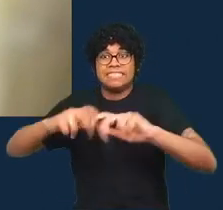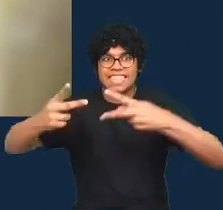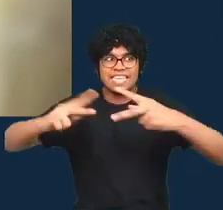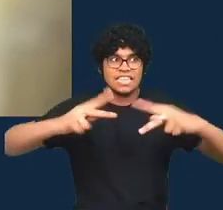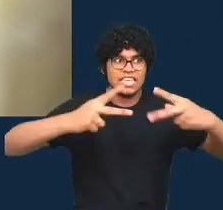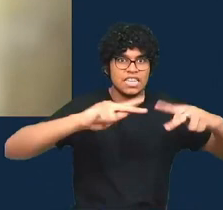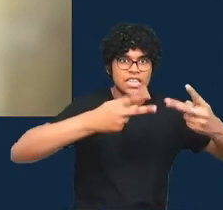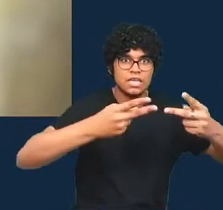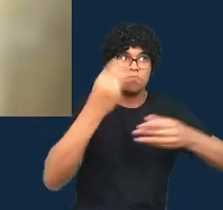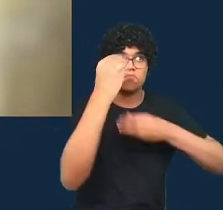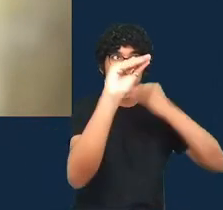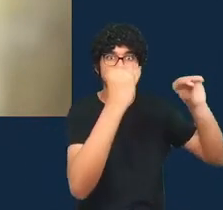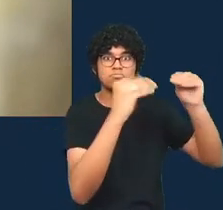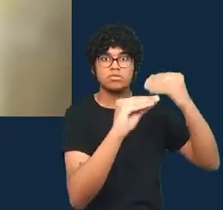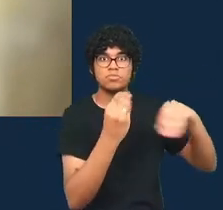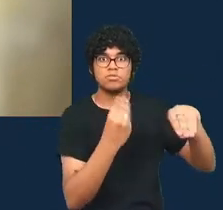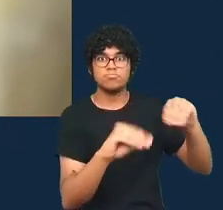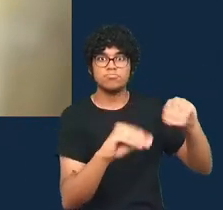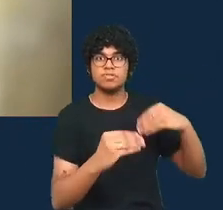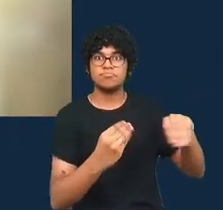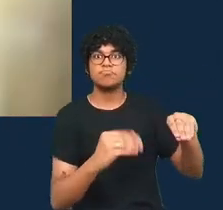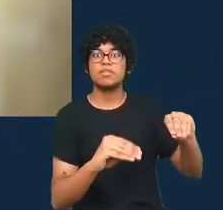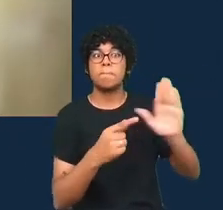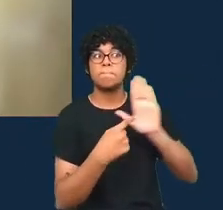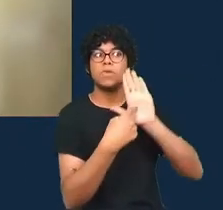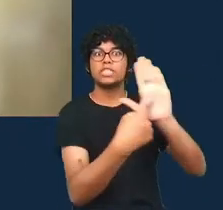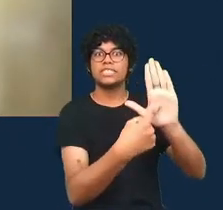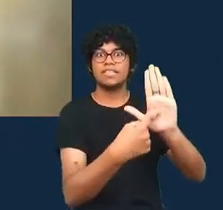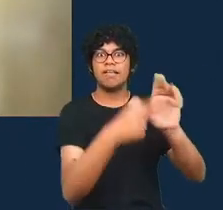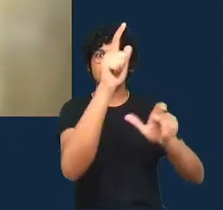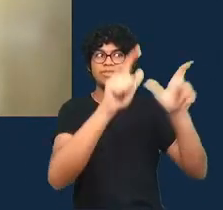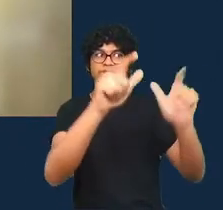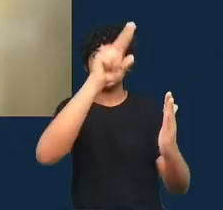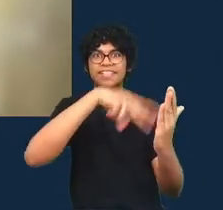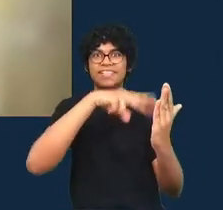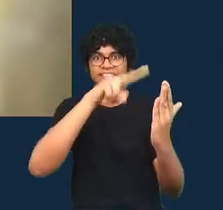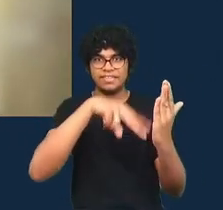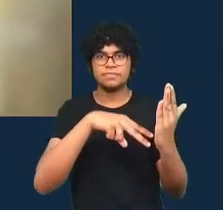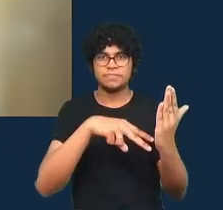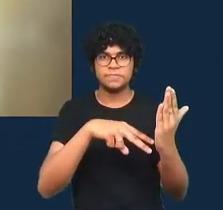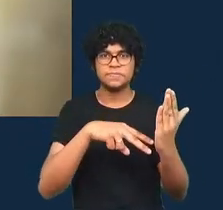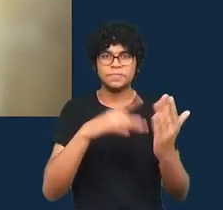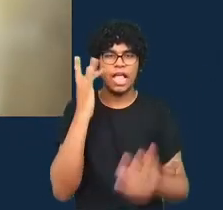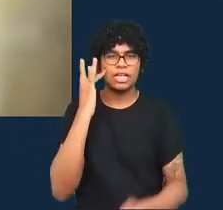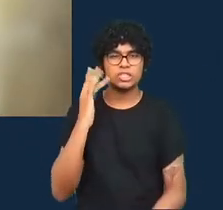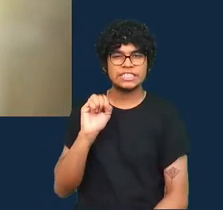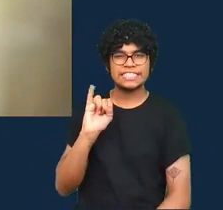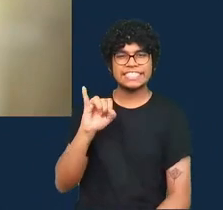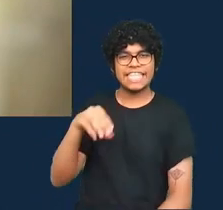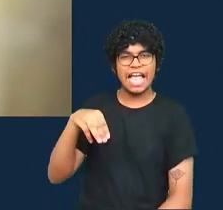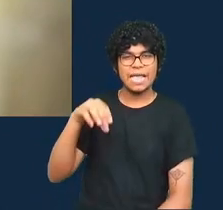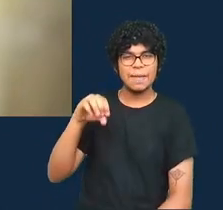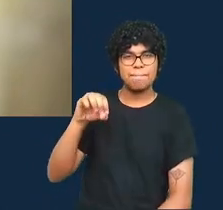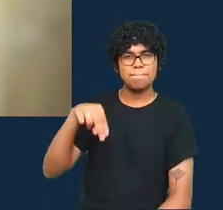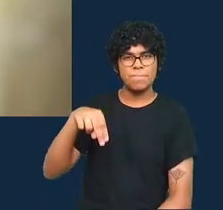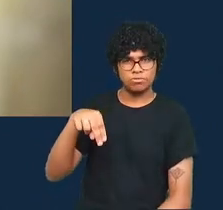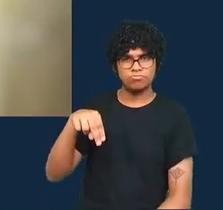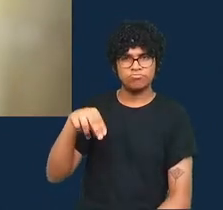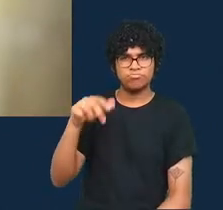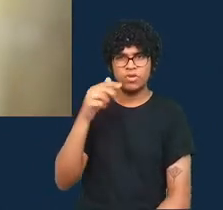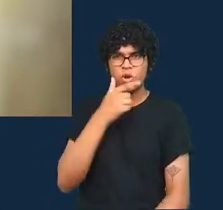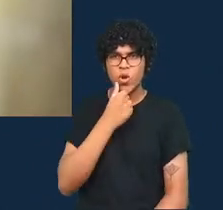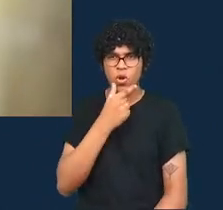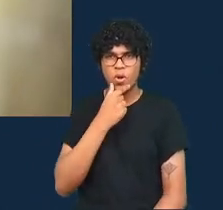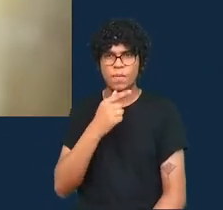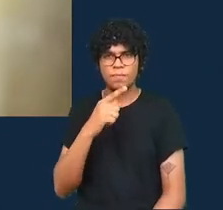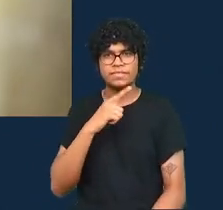que eu acho que o Simon Rogers fez esse comentário sobre como ela como ele foi de como esse